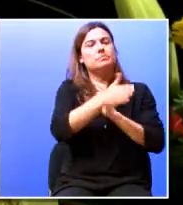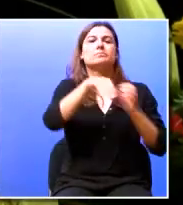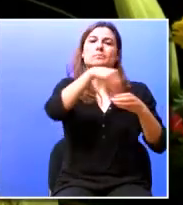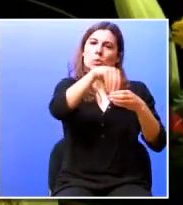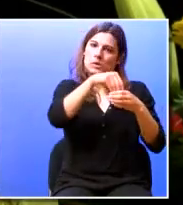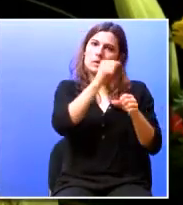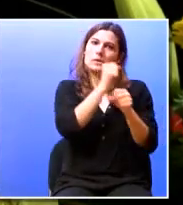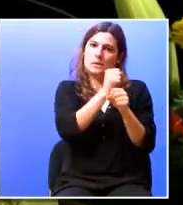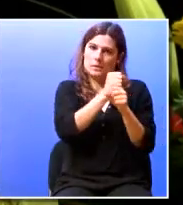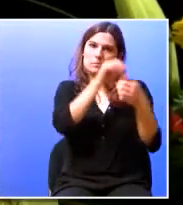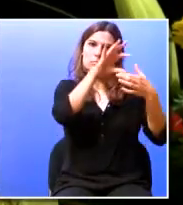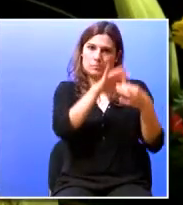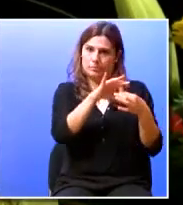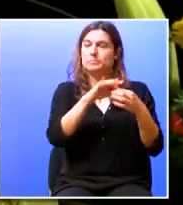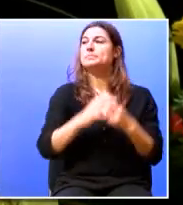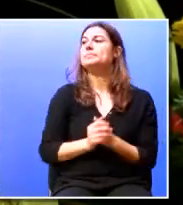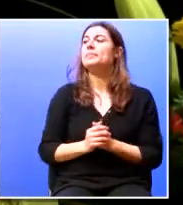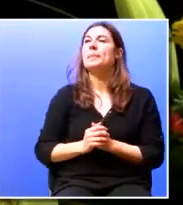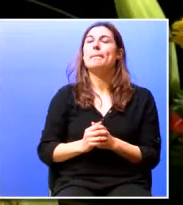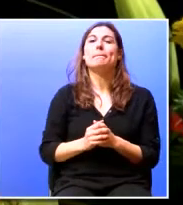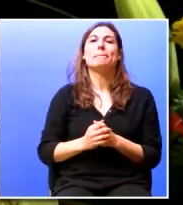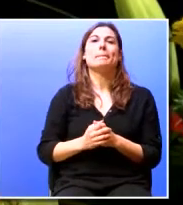de trabalho.